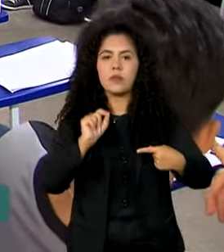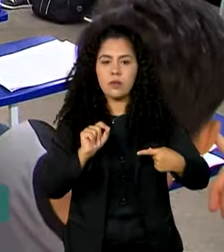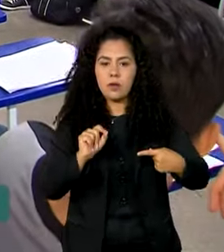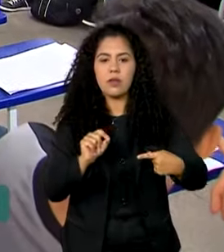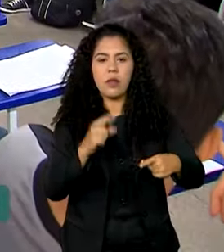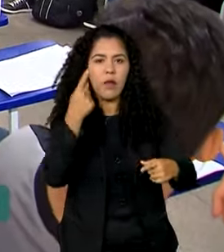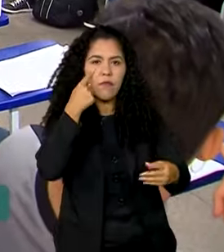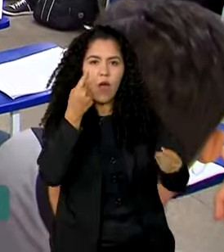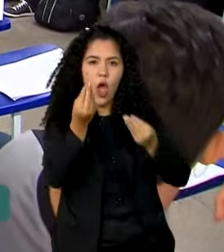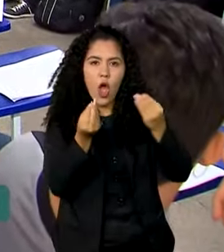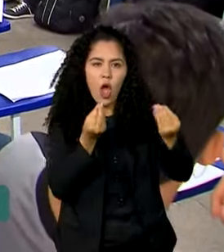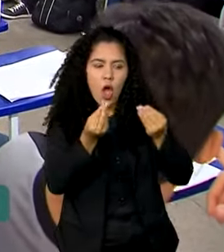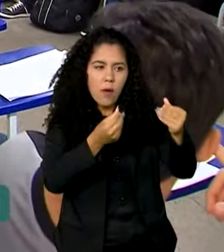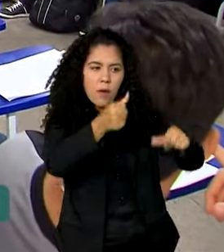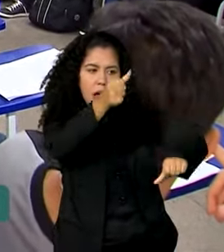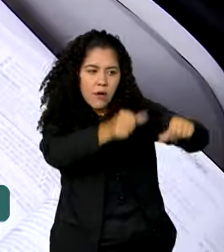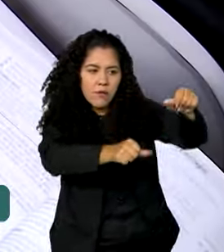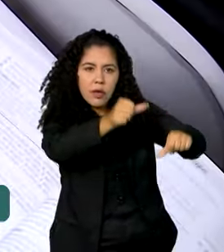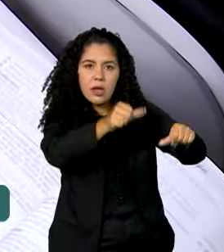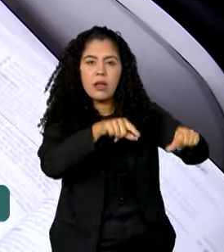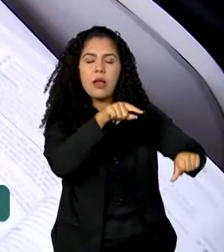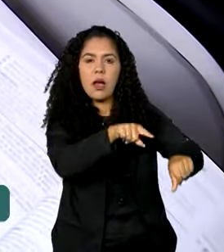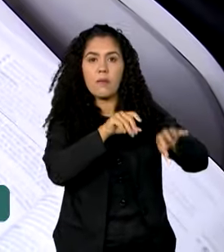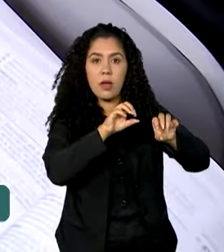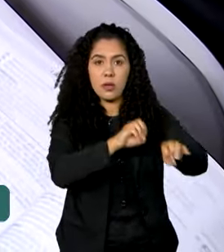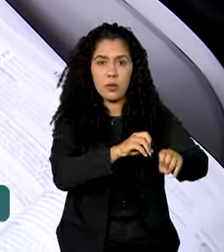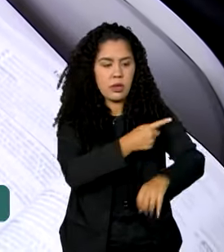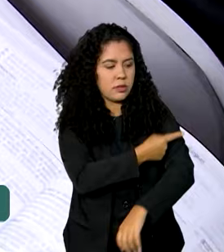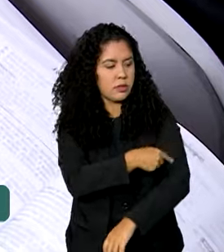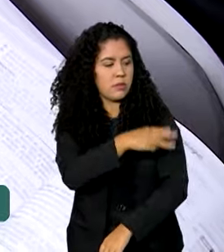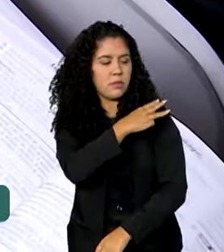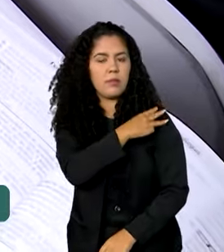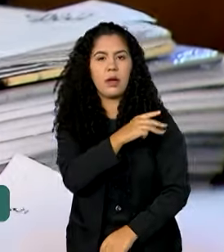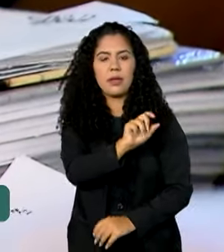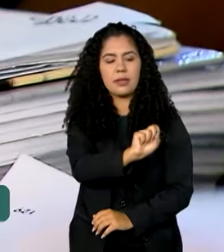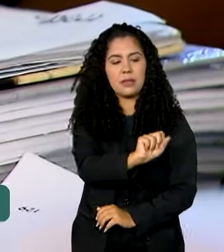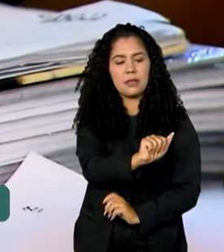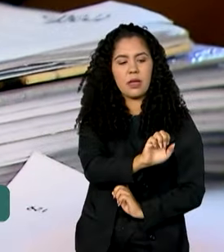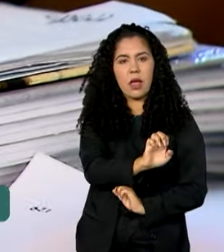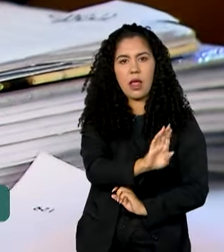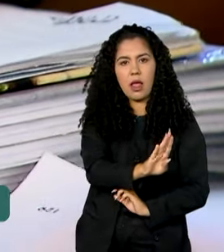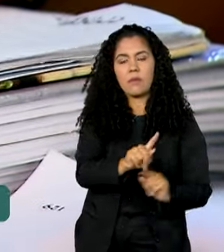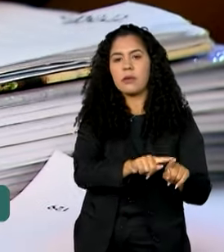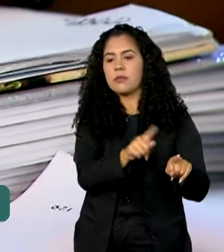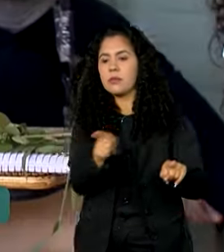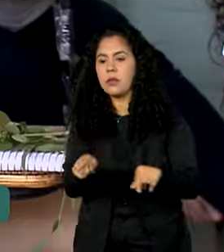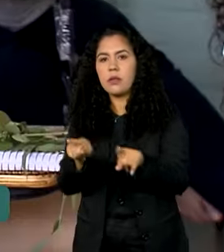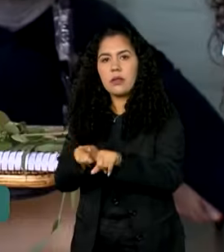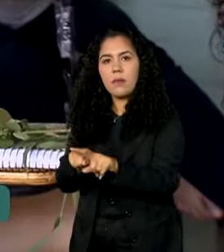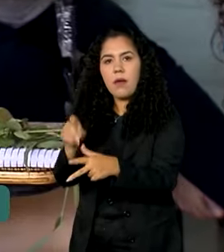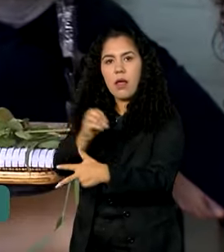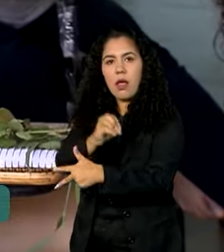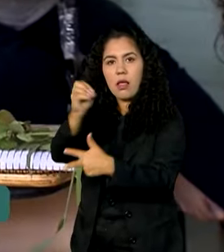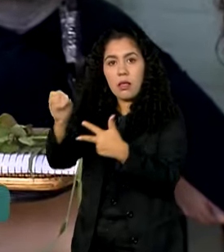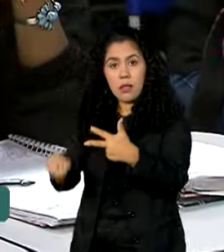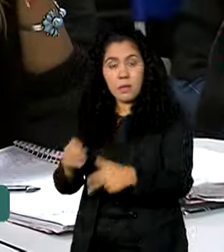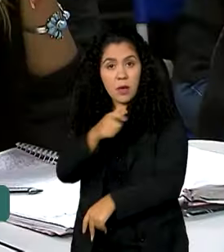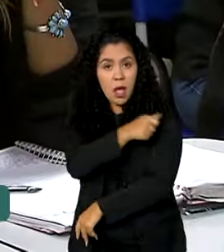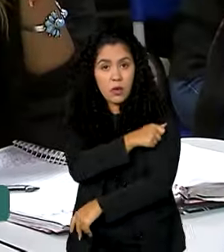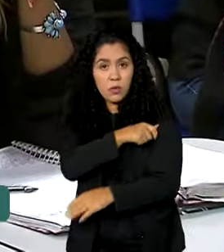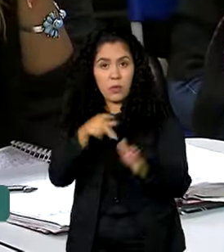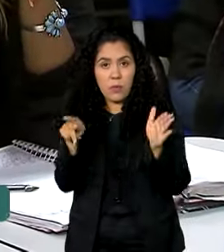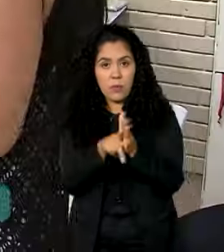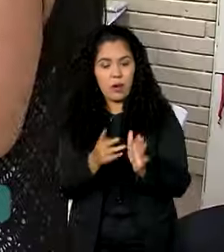Sistema de Avaliação da Educação Básica, o Saeb, e o Enem, para que os estudantes do terceiro ano